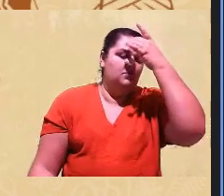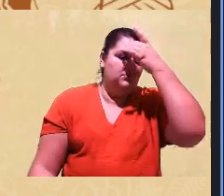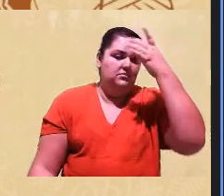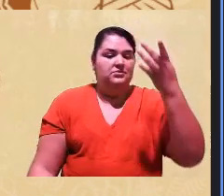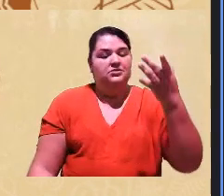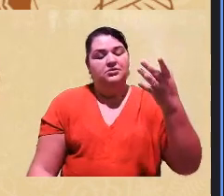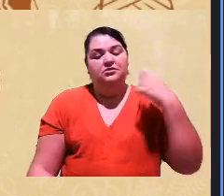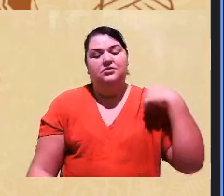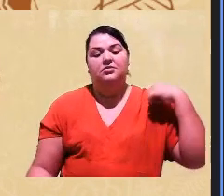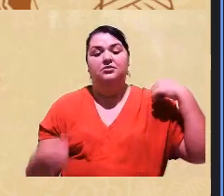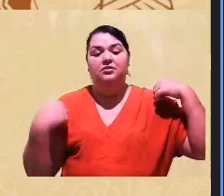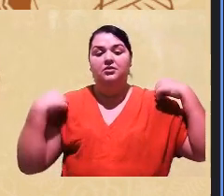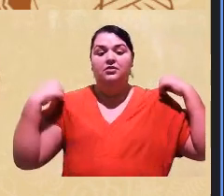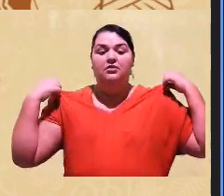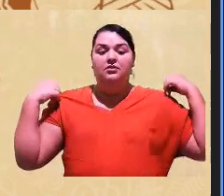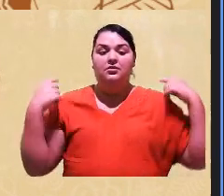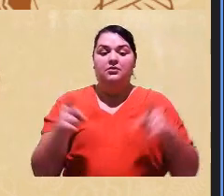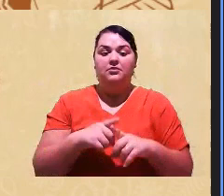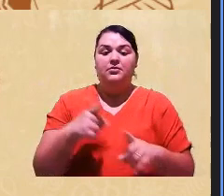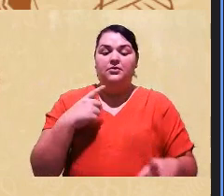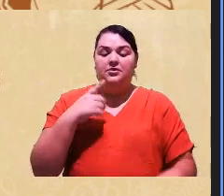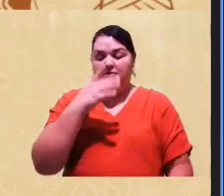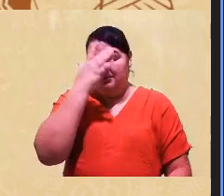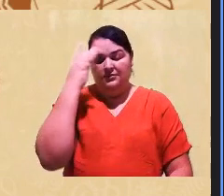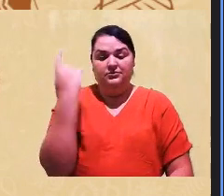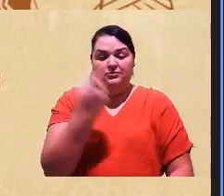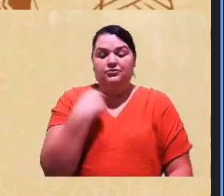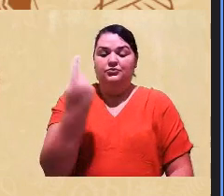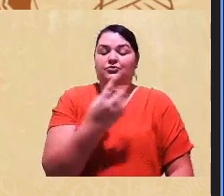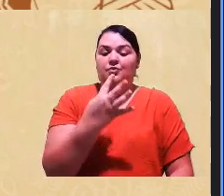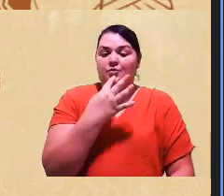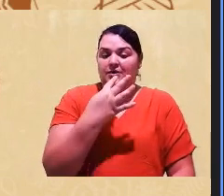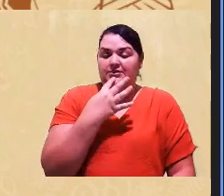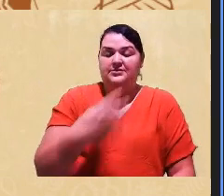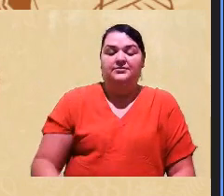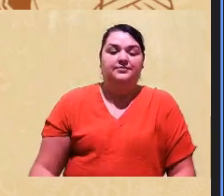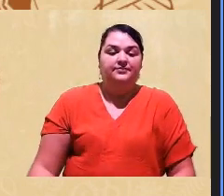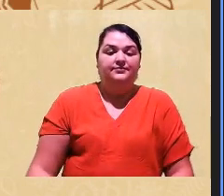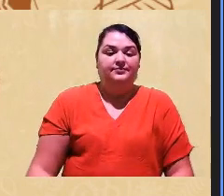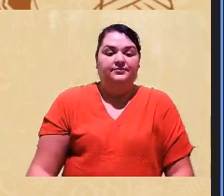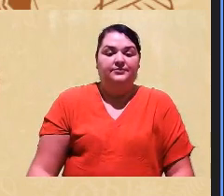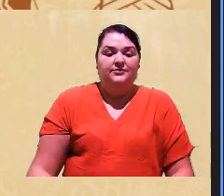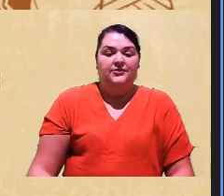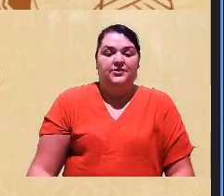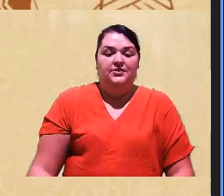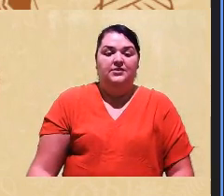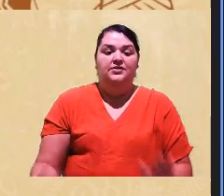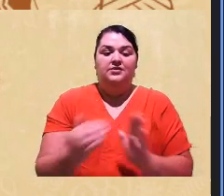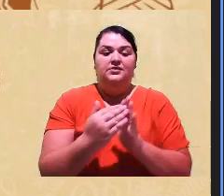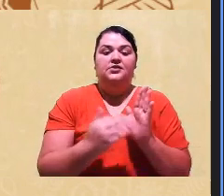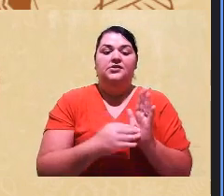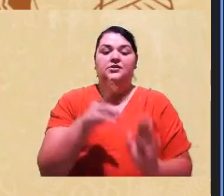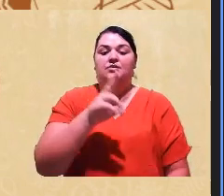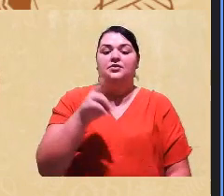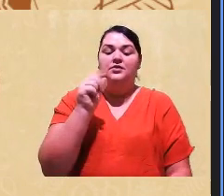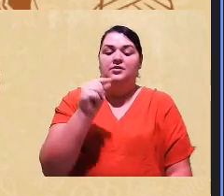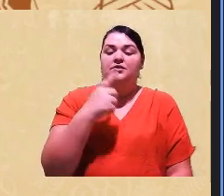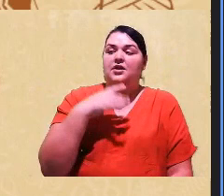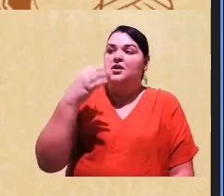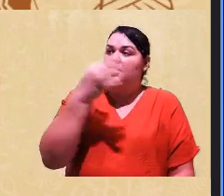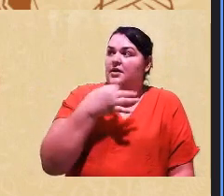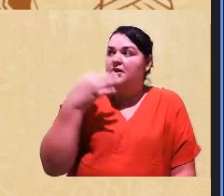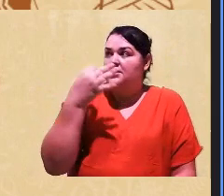assim, porque também o meu povo me reconhece. Os critérios utilizados, né? na autodeclaração